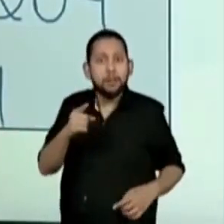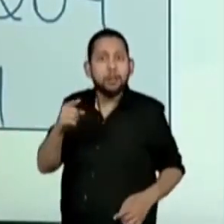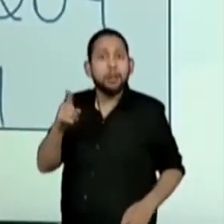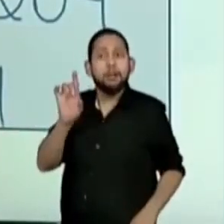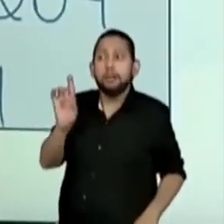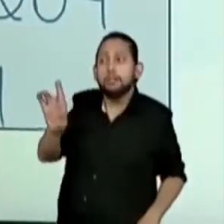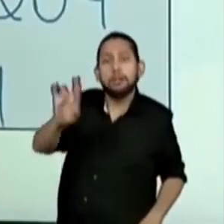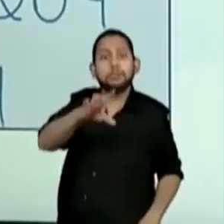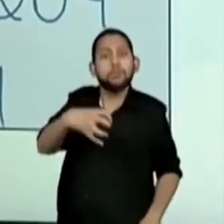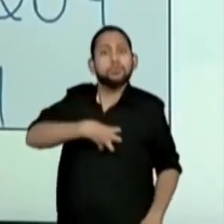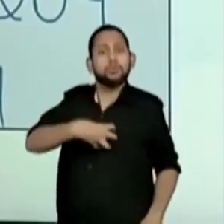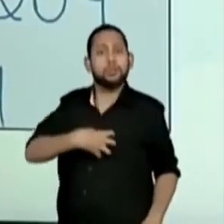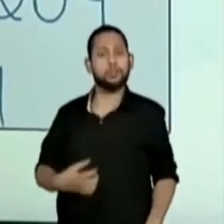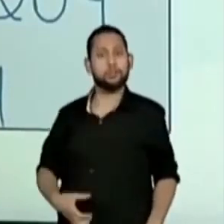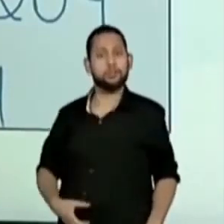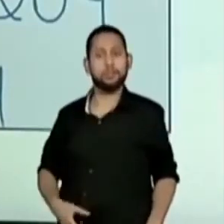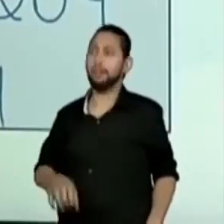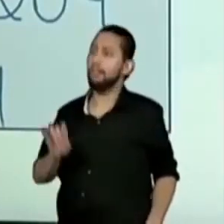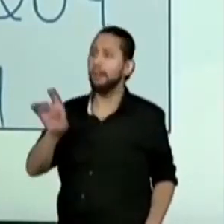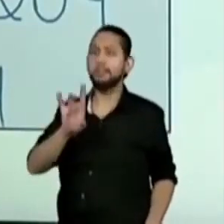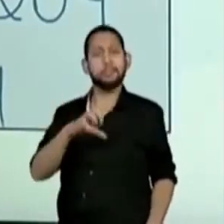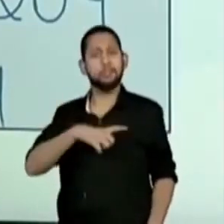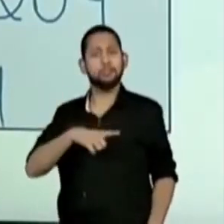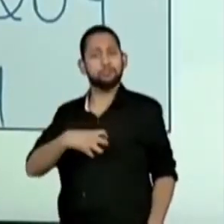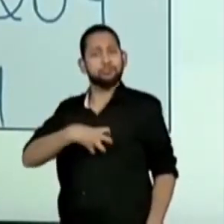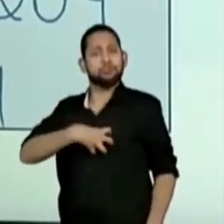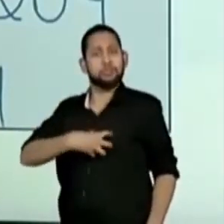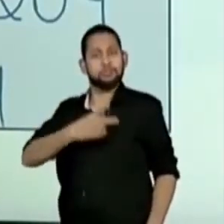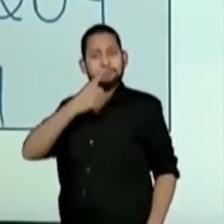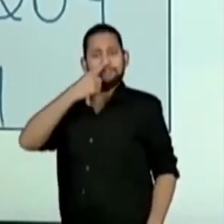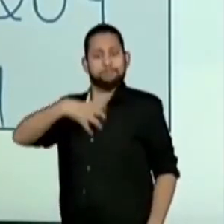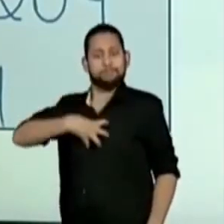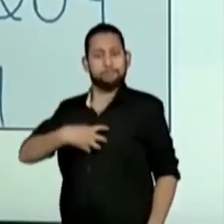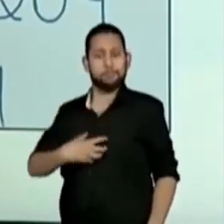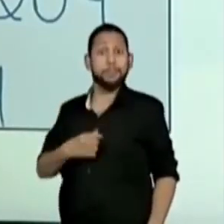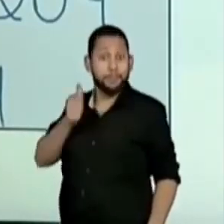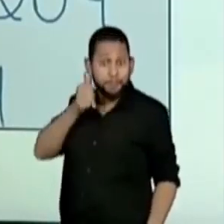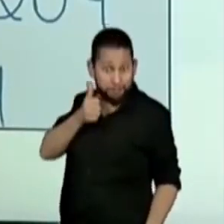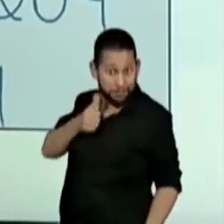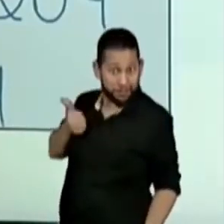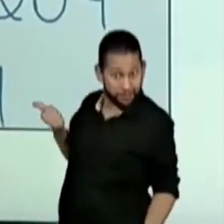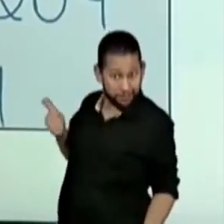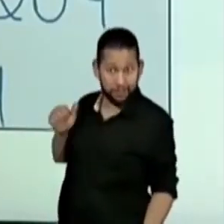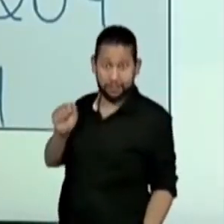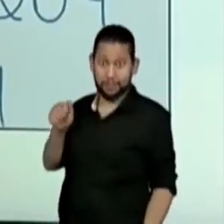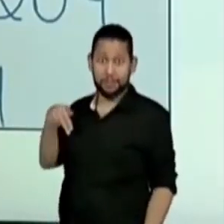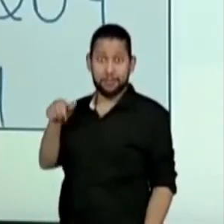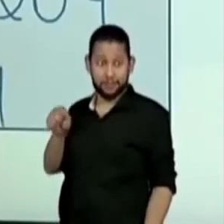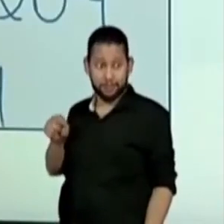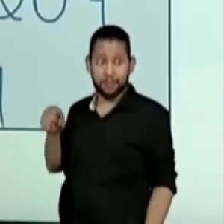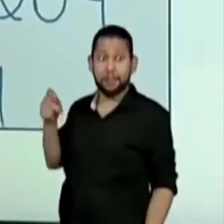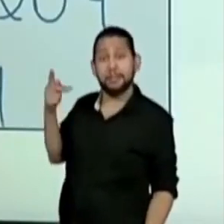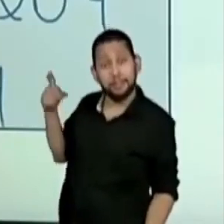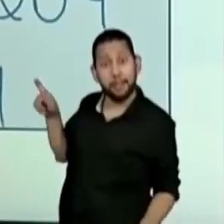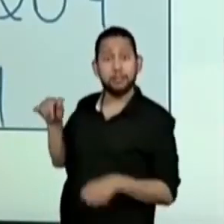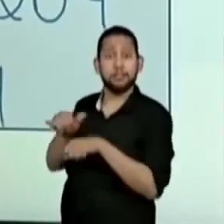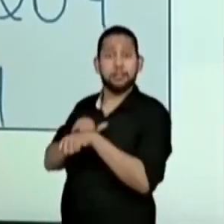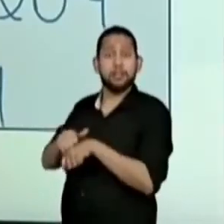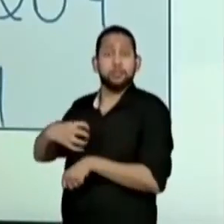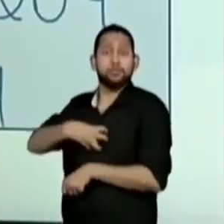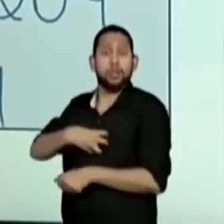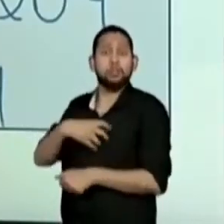encontrar o resultado. Só que em vez de fazer direto, 4 vezes 51, descobrimos primeiro o dobro de